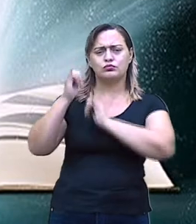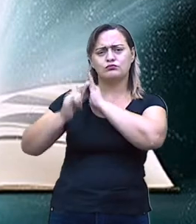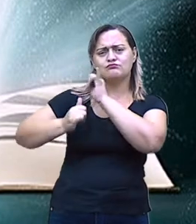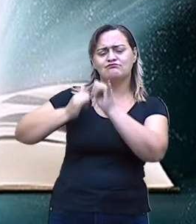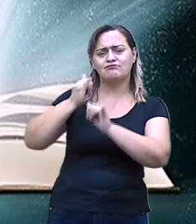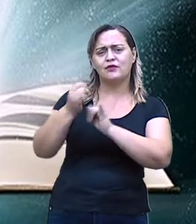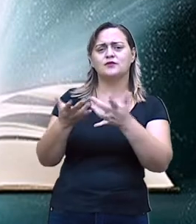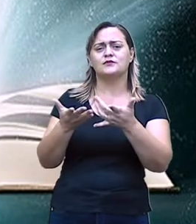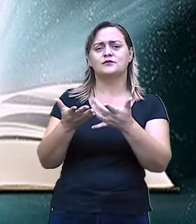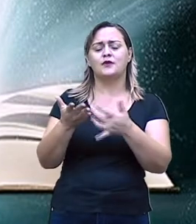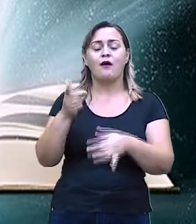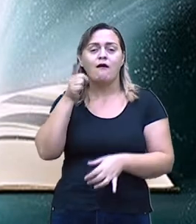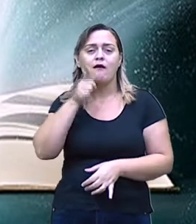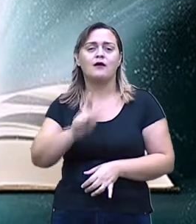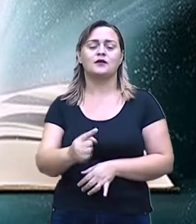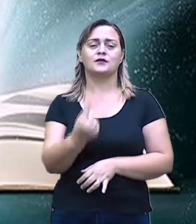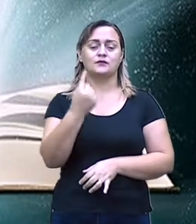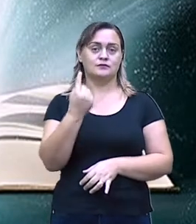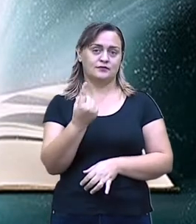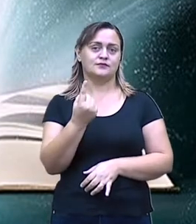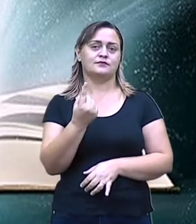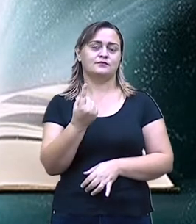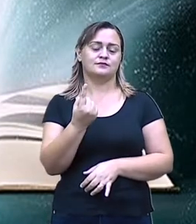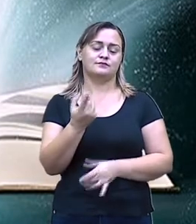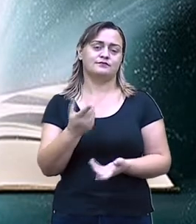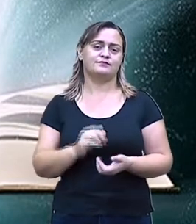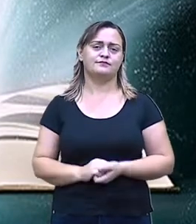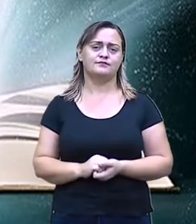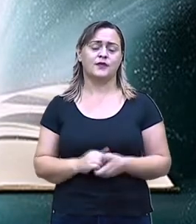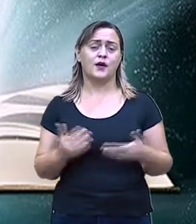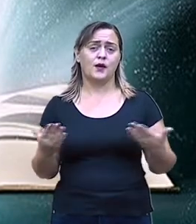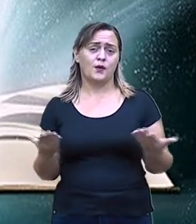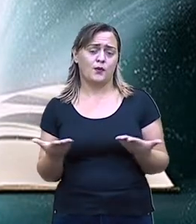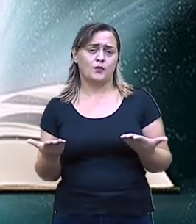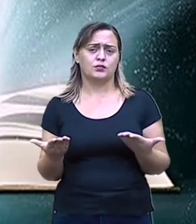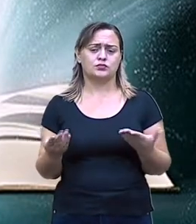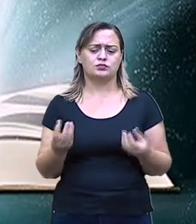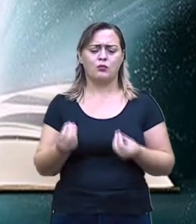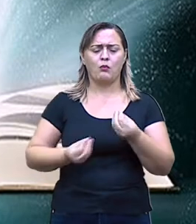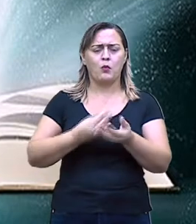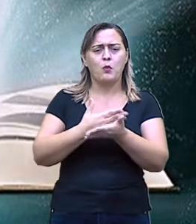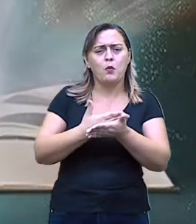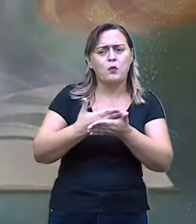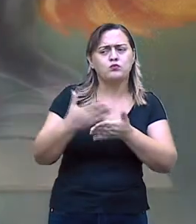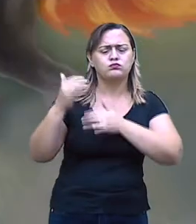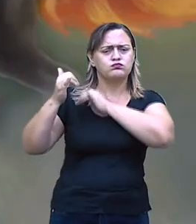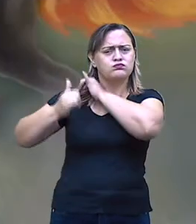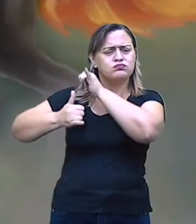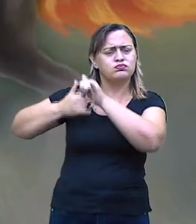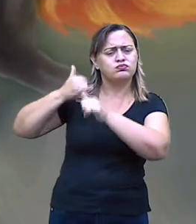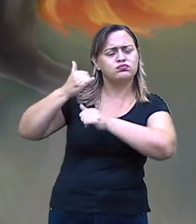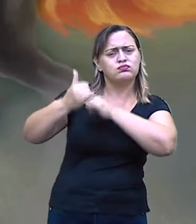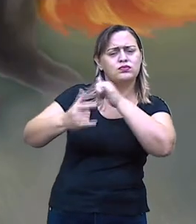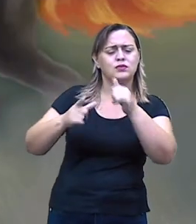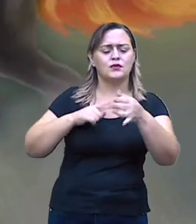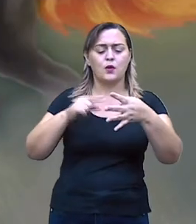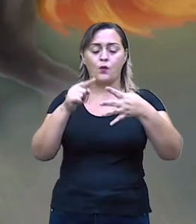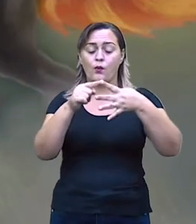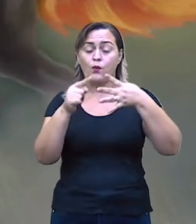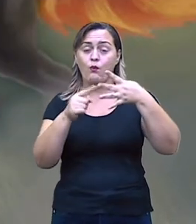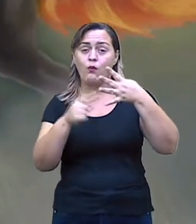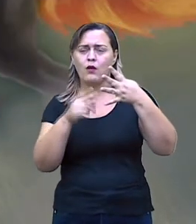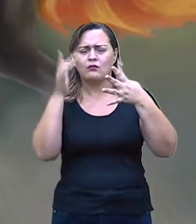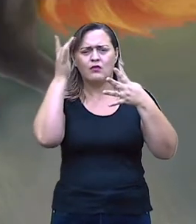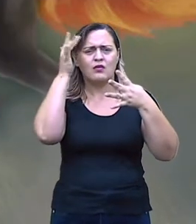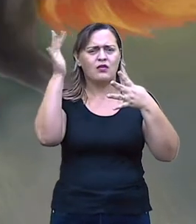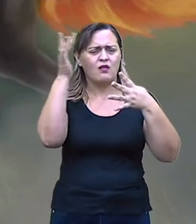ponto. A origem das lendas é baseada em quatro teorias que tentam dar uma resposta.